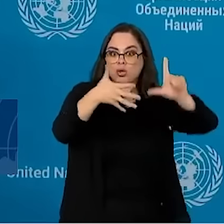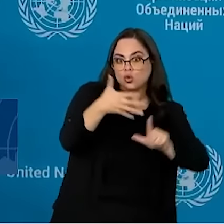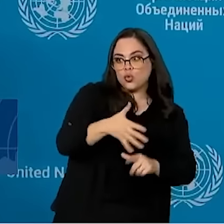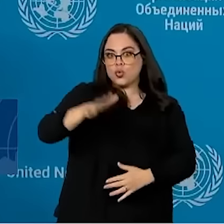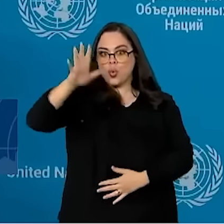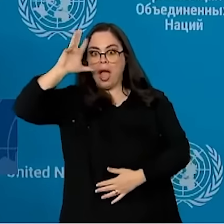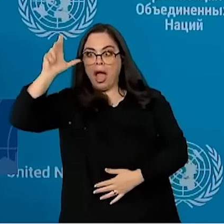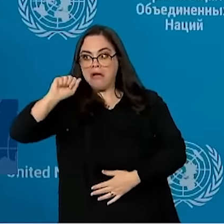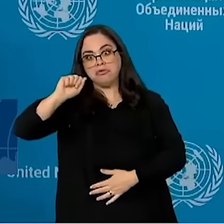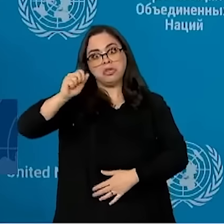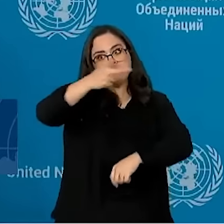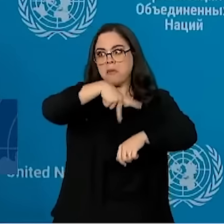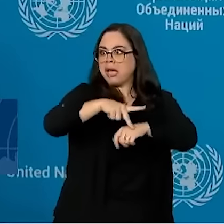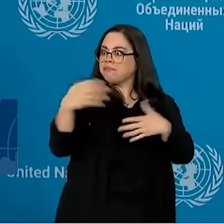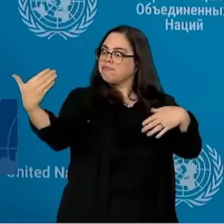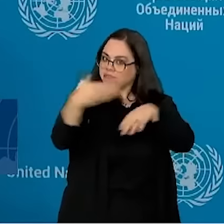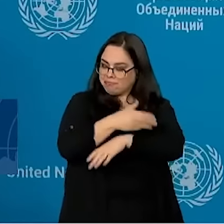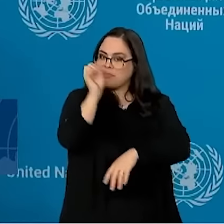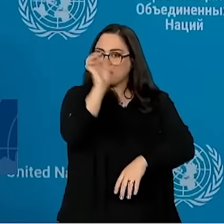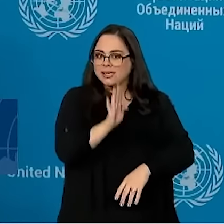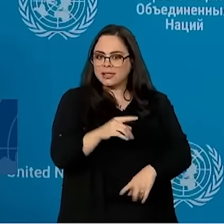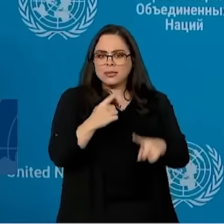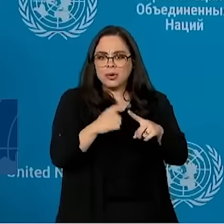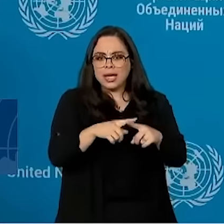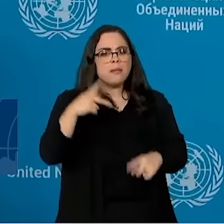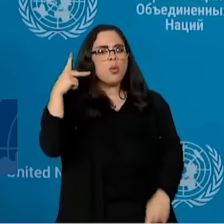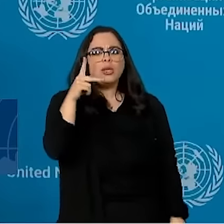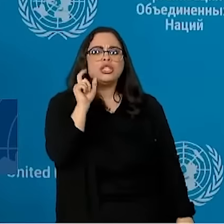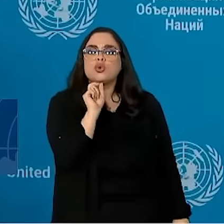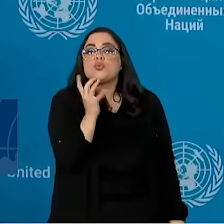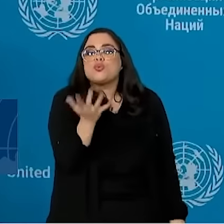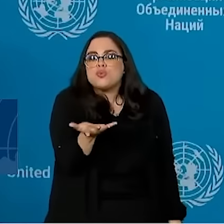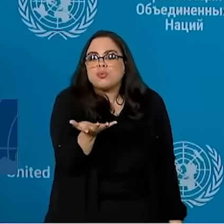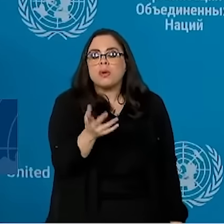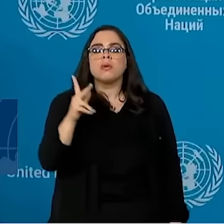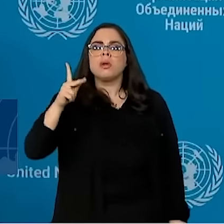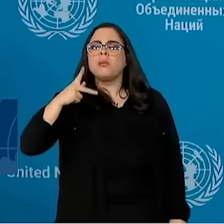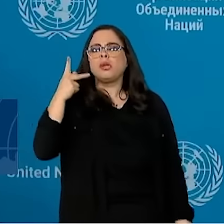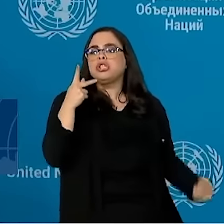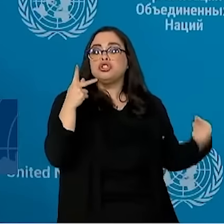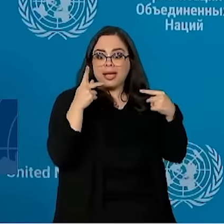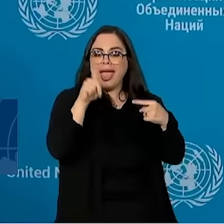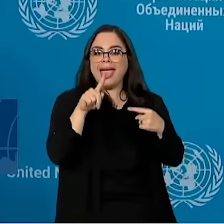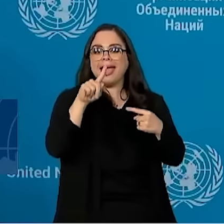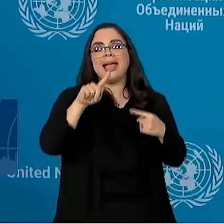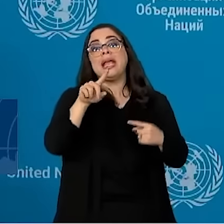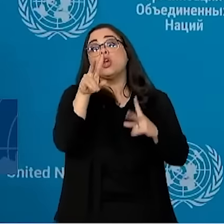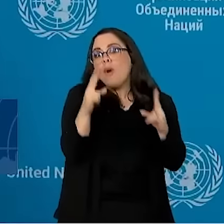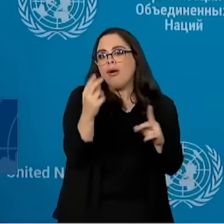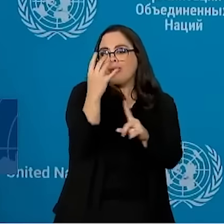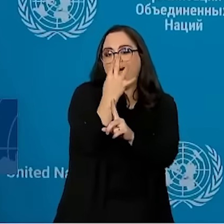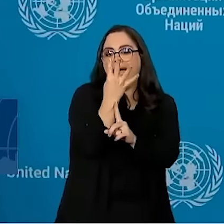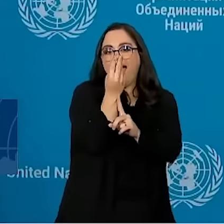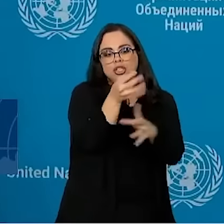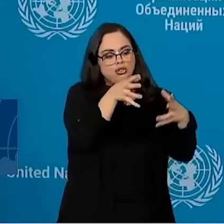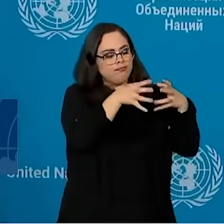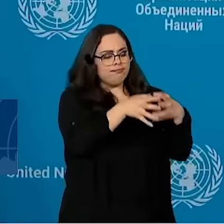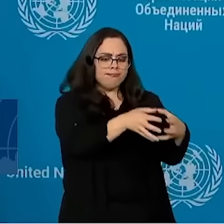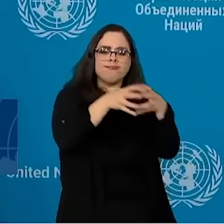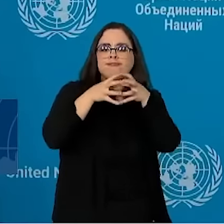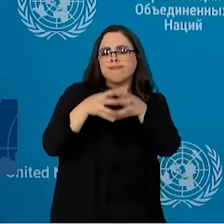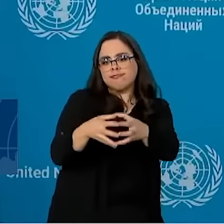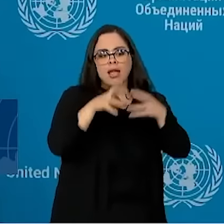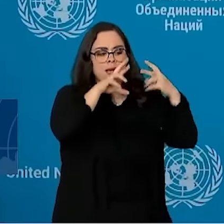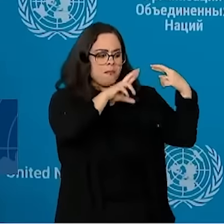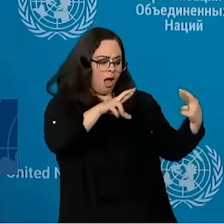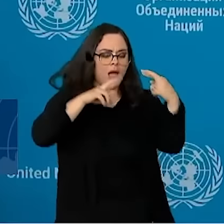da África, porque a política é exatamente isso. A política é a arte da convivência democrática